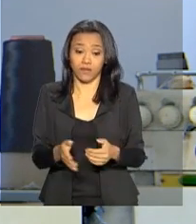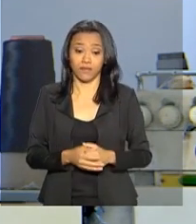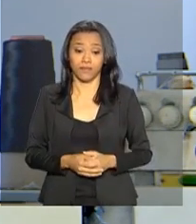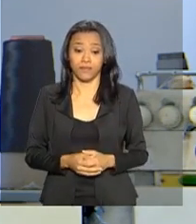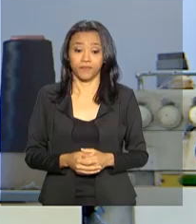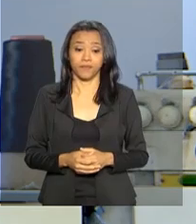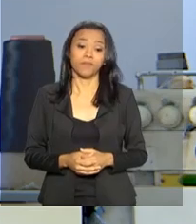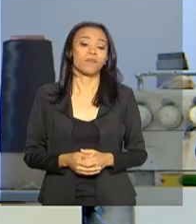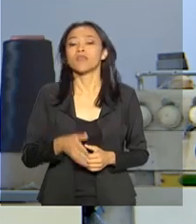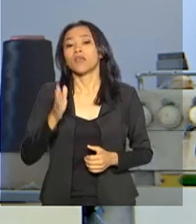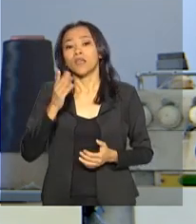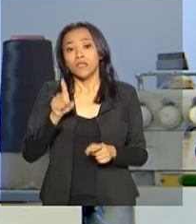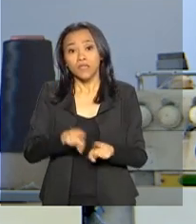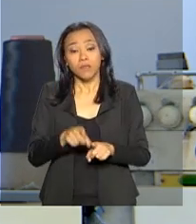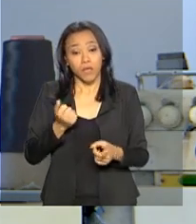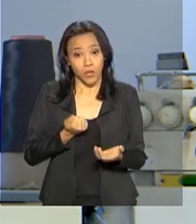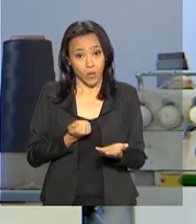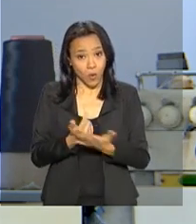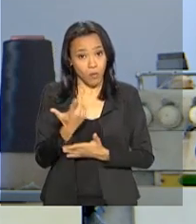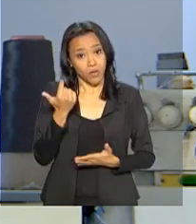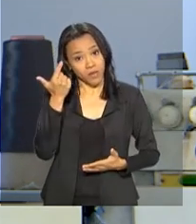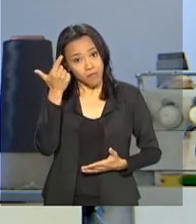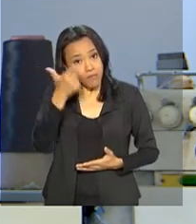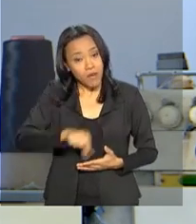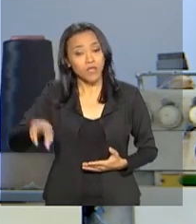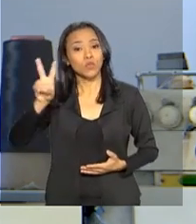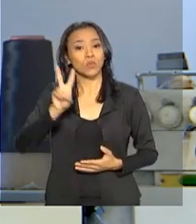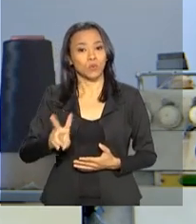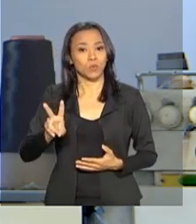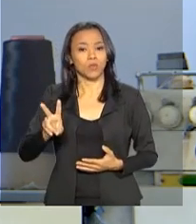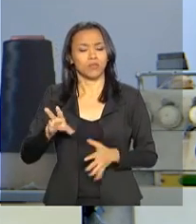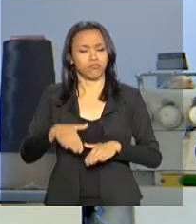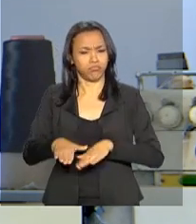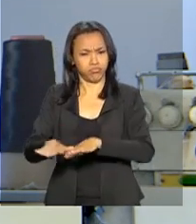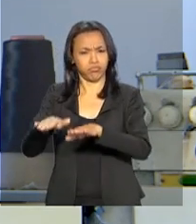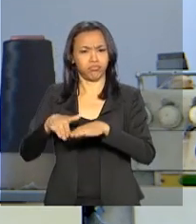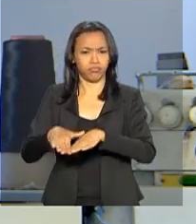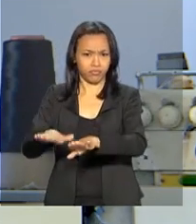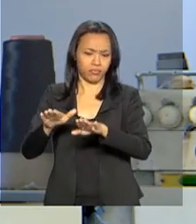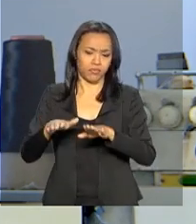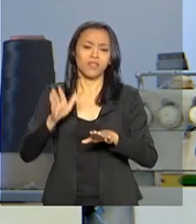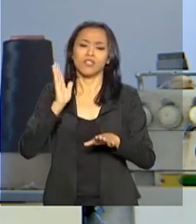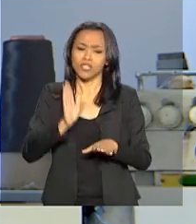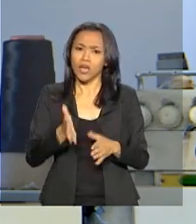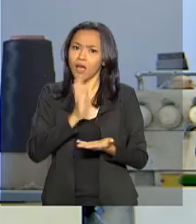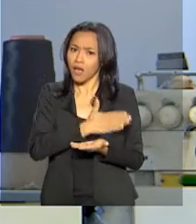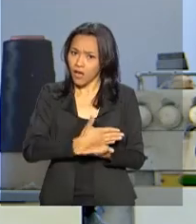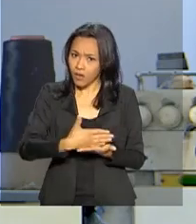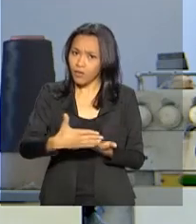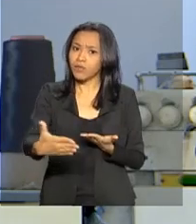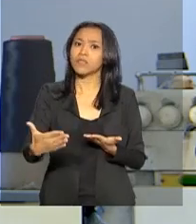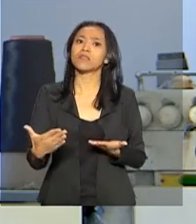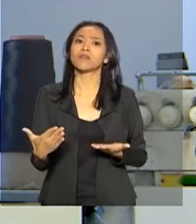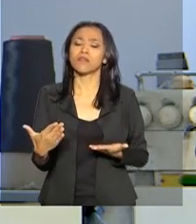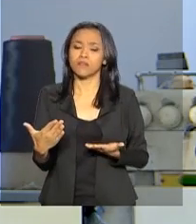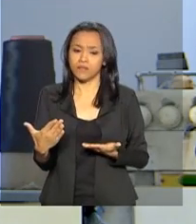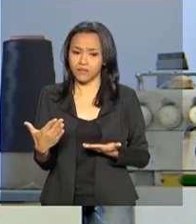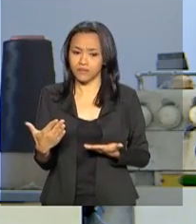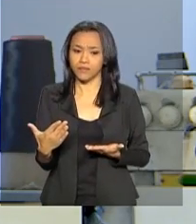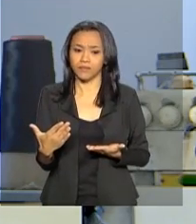Já comprei outra máquina, nas duas máquinas, já estou começando a